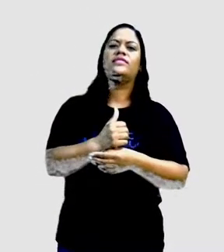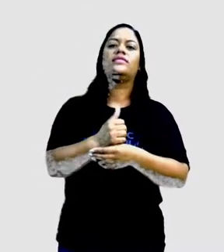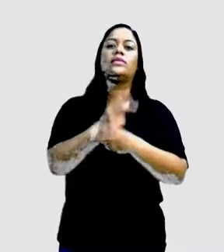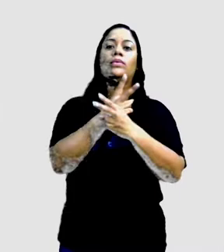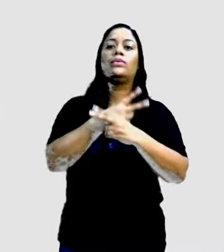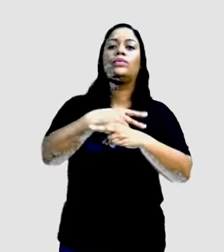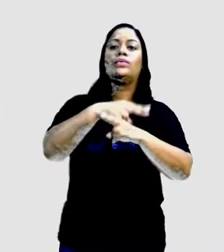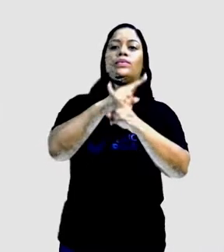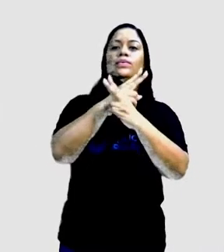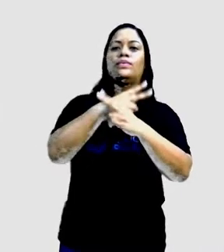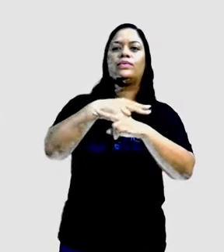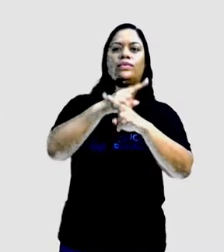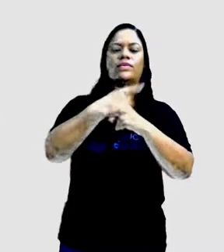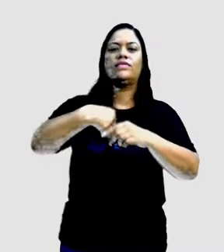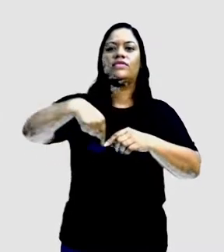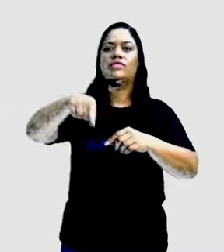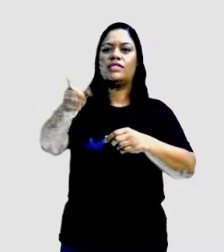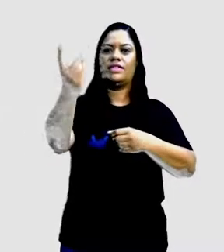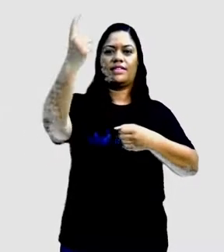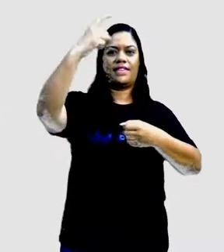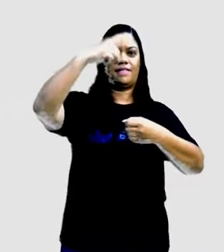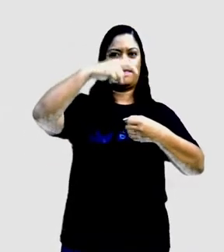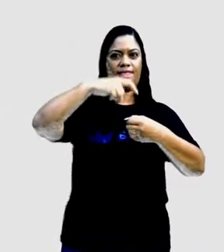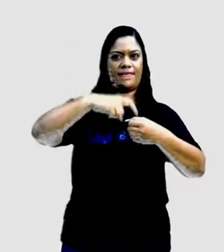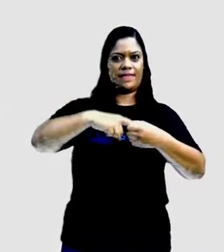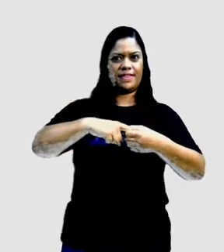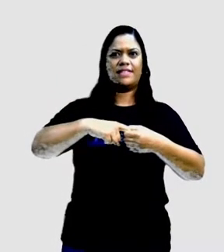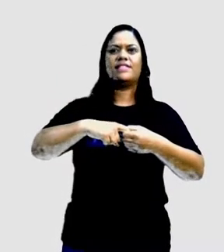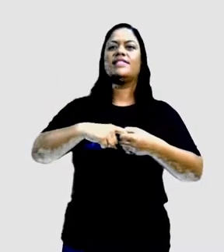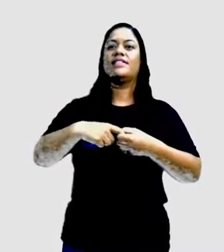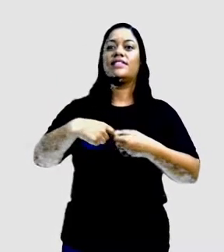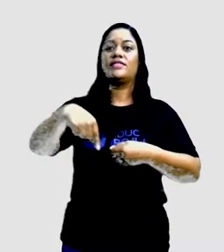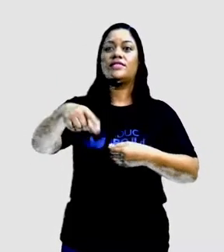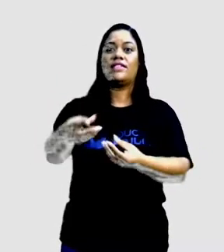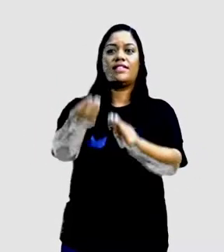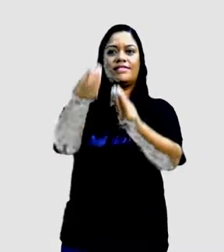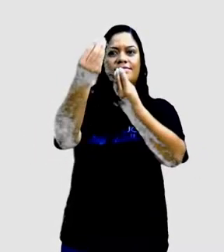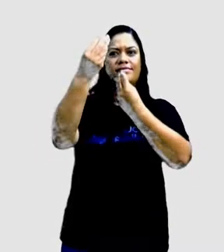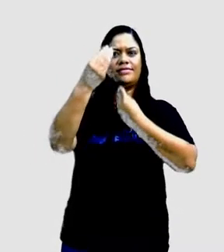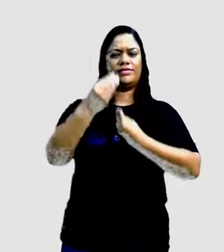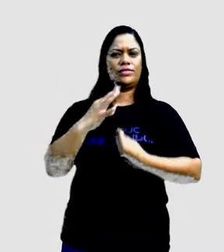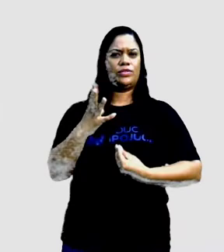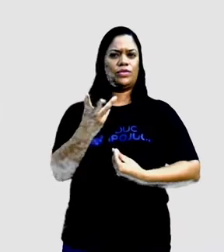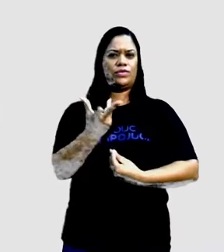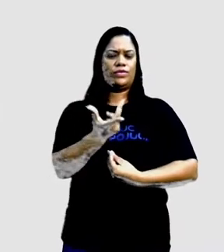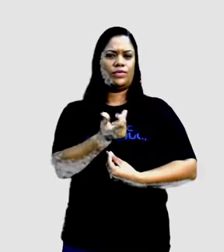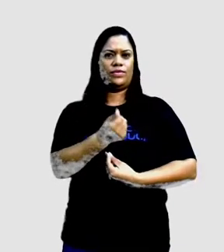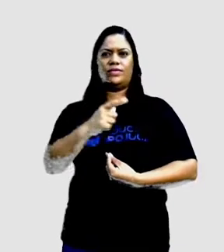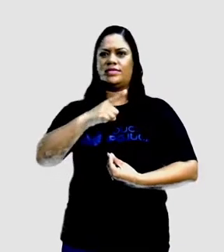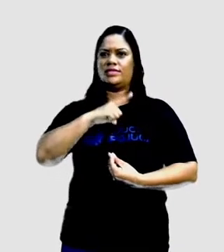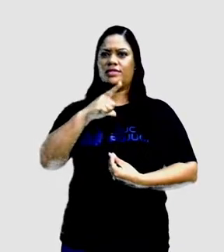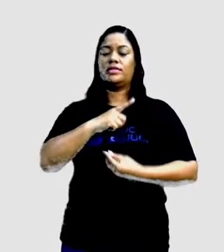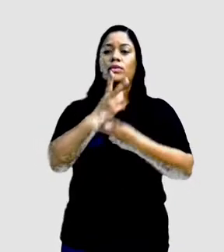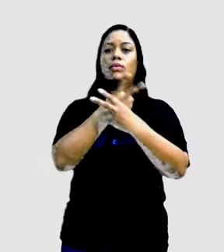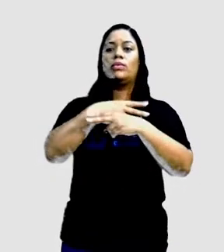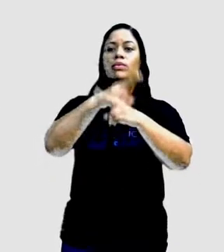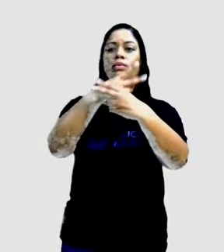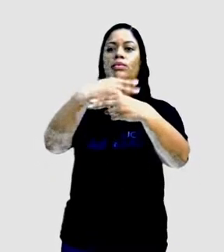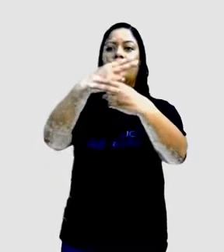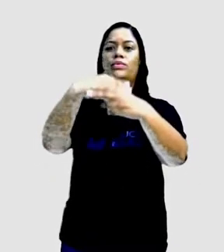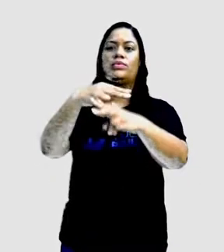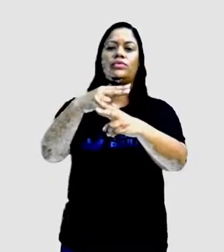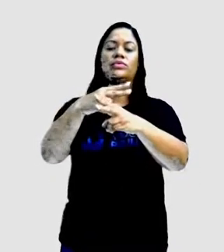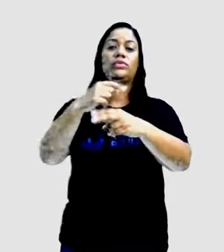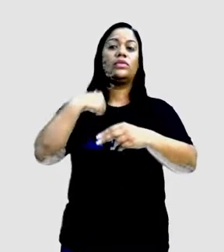sobrar. Vem que vai voltar. Vem que vai trazer tudo aquilo que eu tive e que o vento carregou quando eu